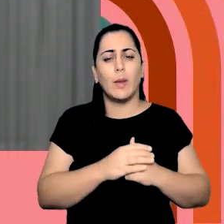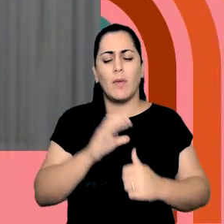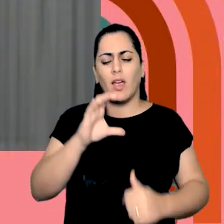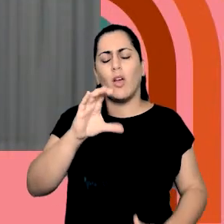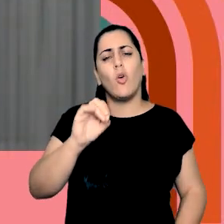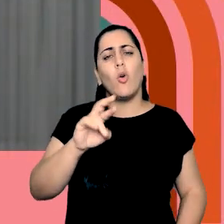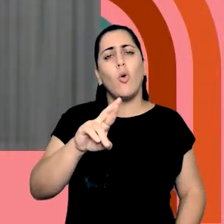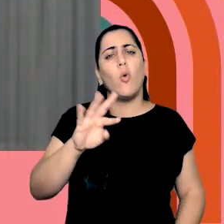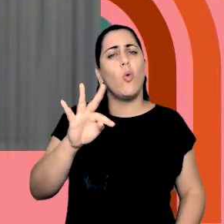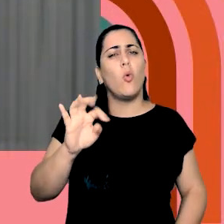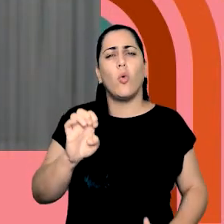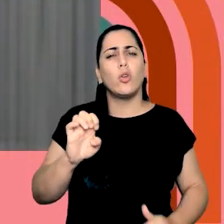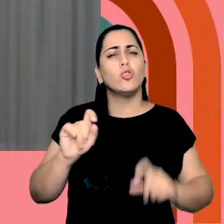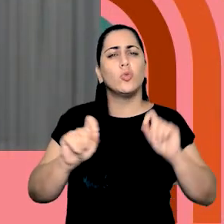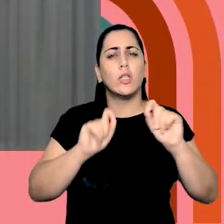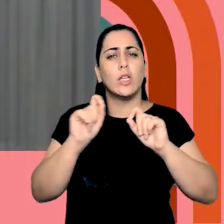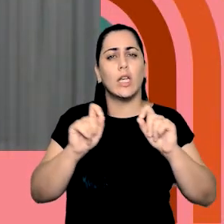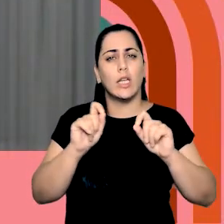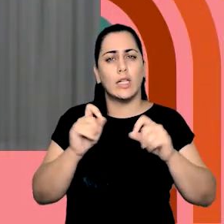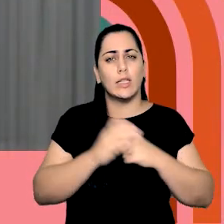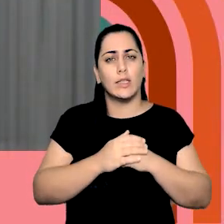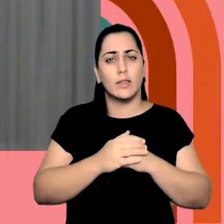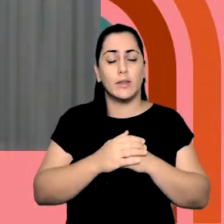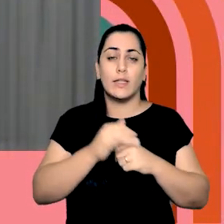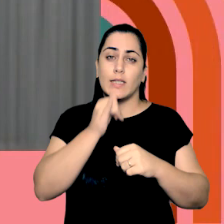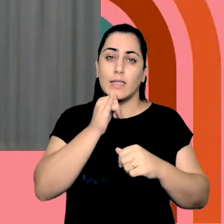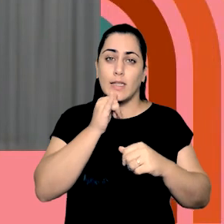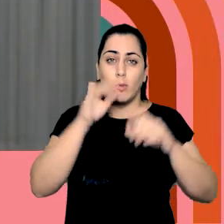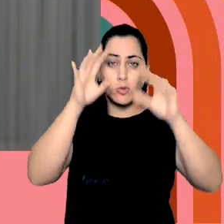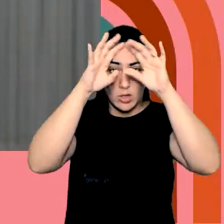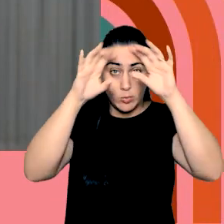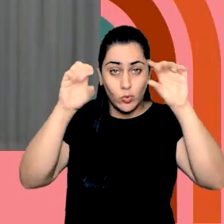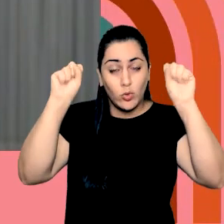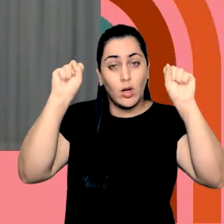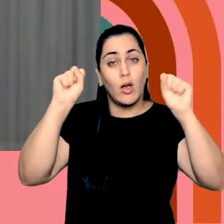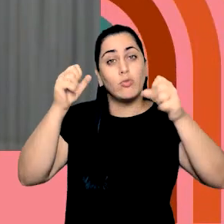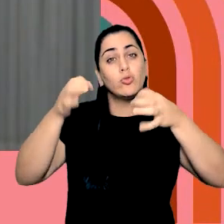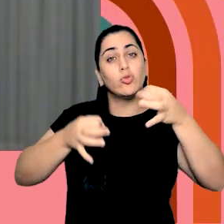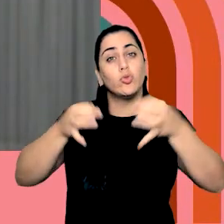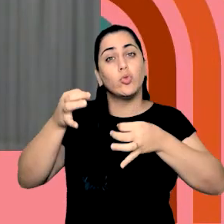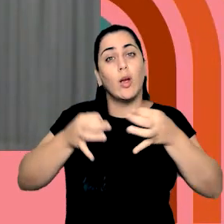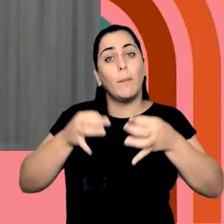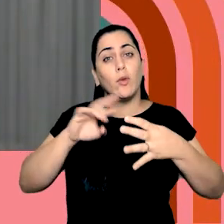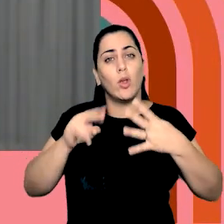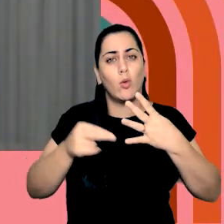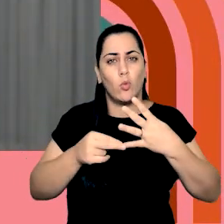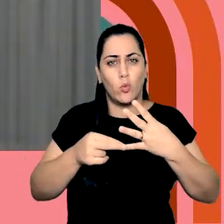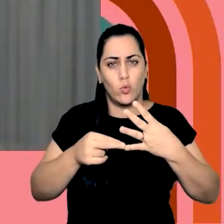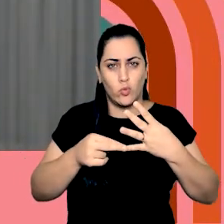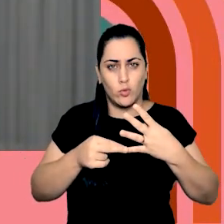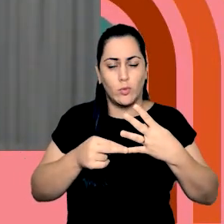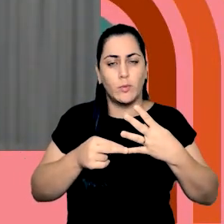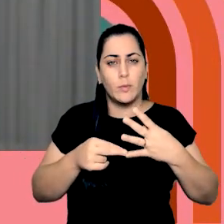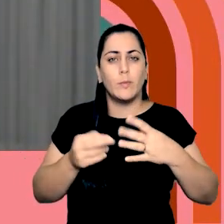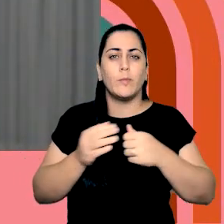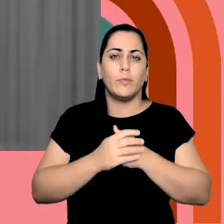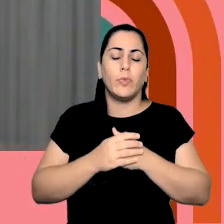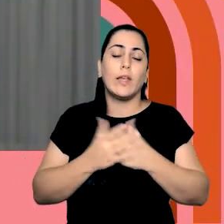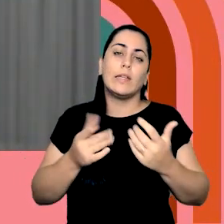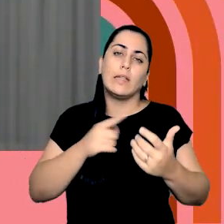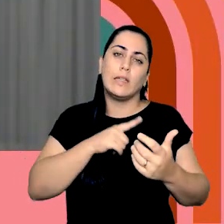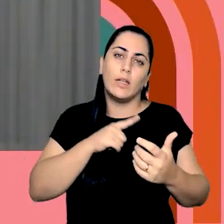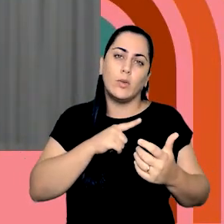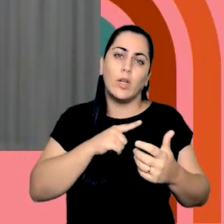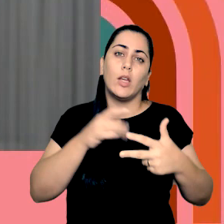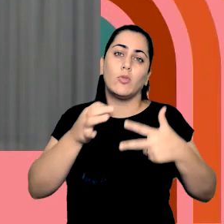O que são as cortes? São as segundas instâncias, são os tribunais que julgam os recursos. Então, nós